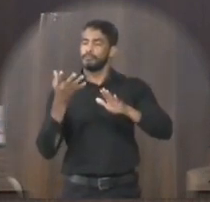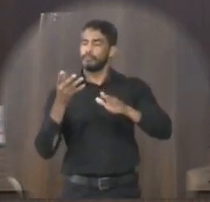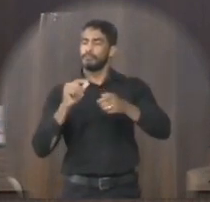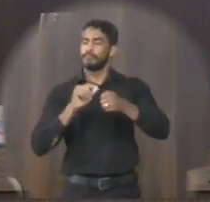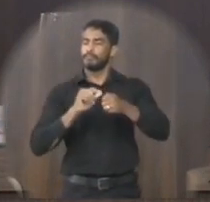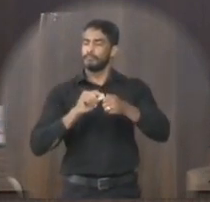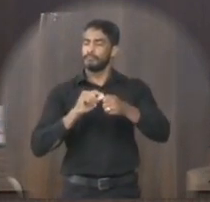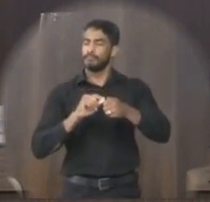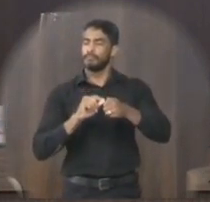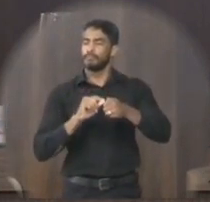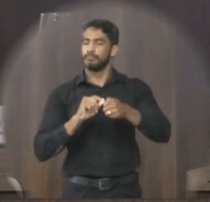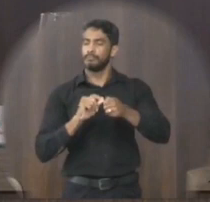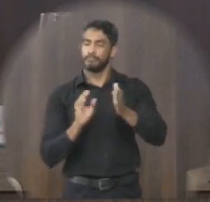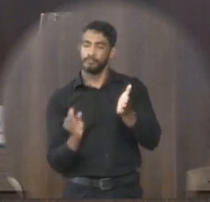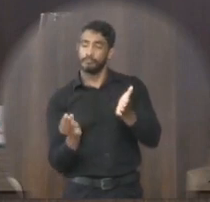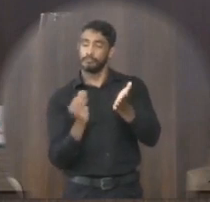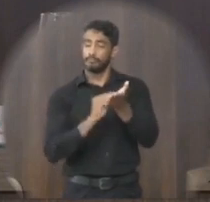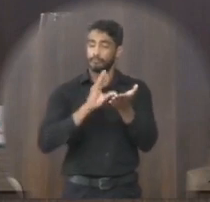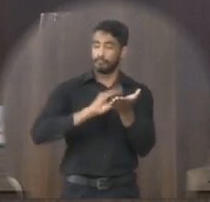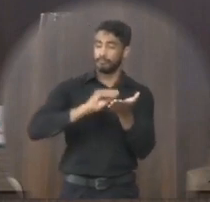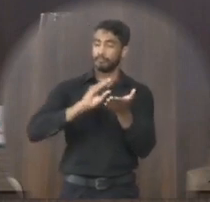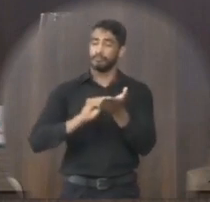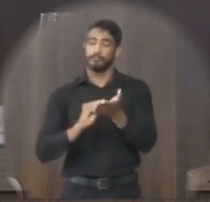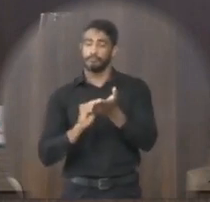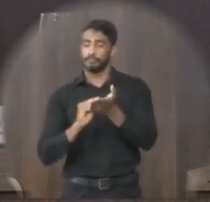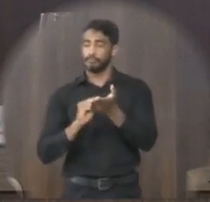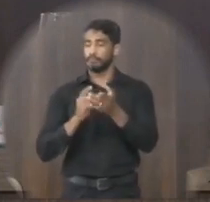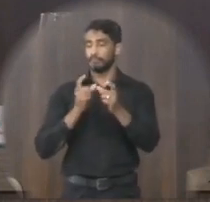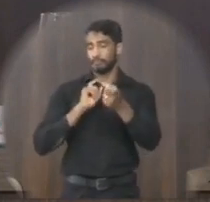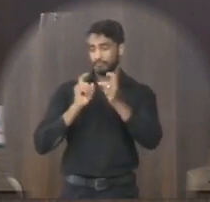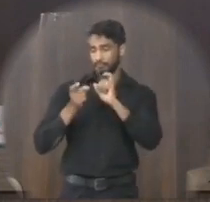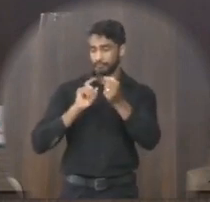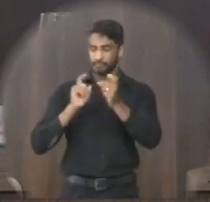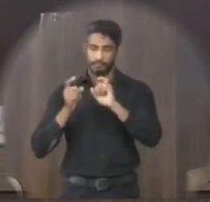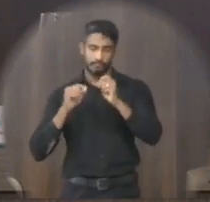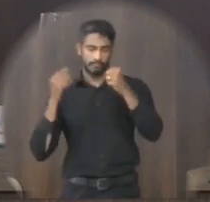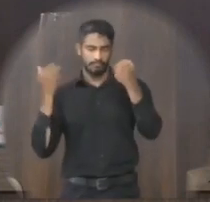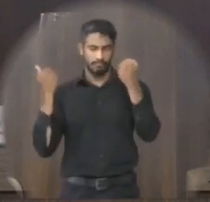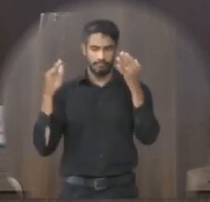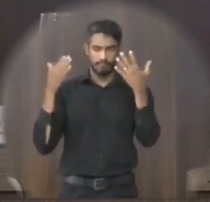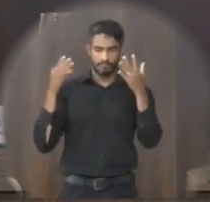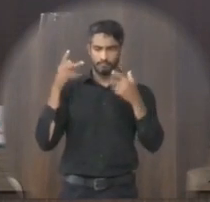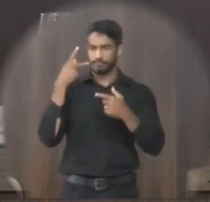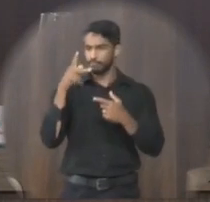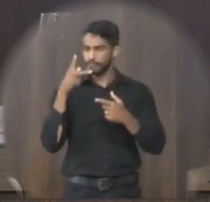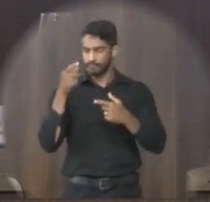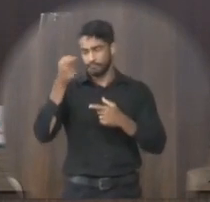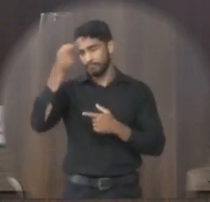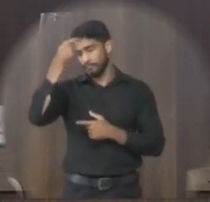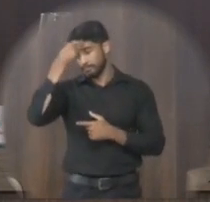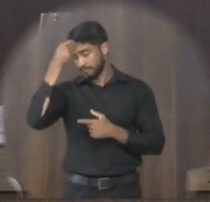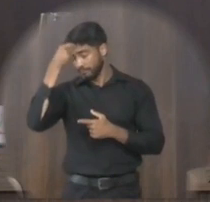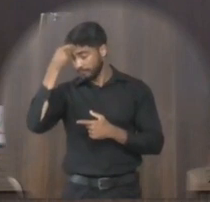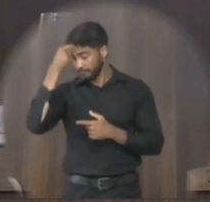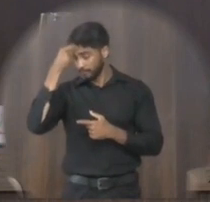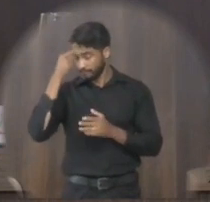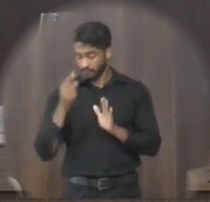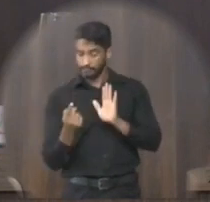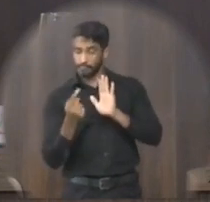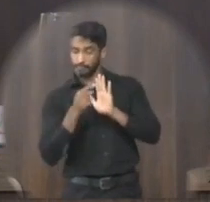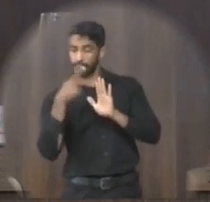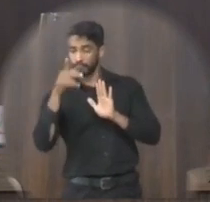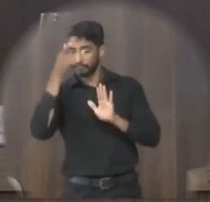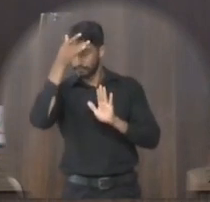que fique constatado na ata dessa sessão legislativa essa moção de aplauso dando ciência aos indicados